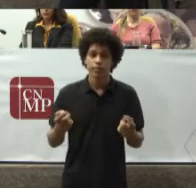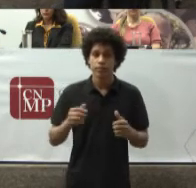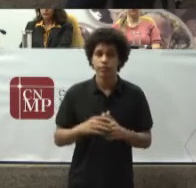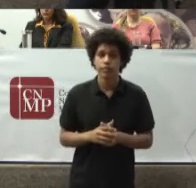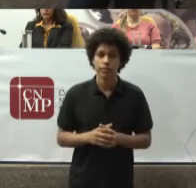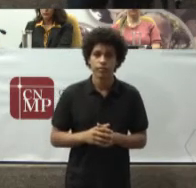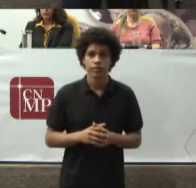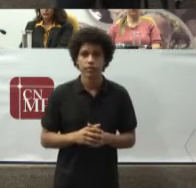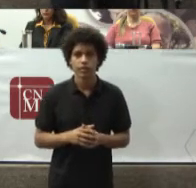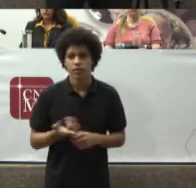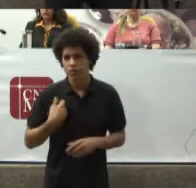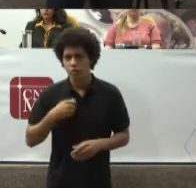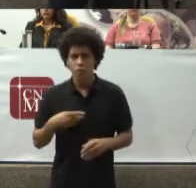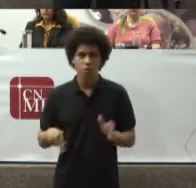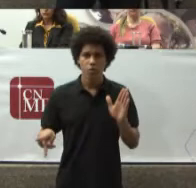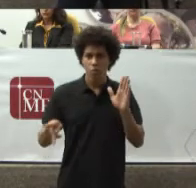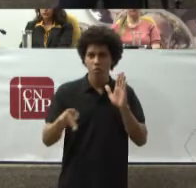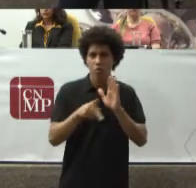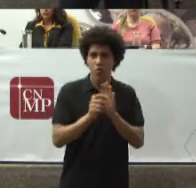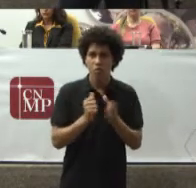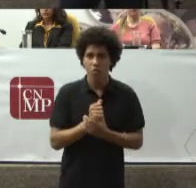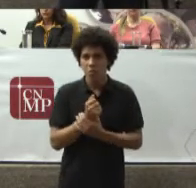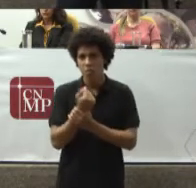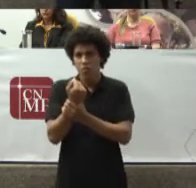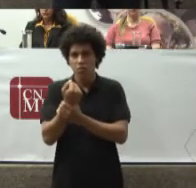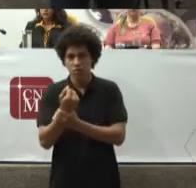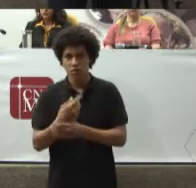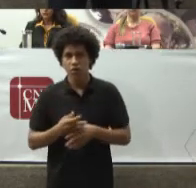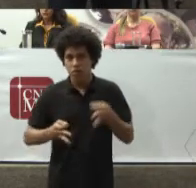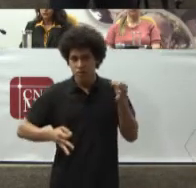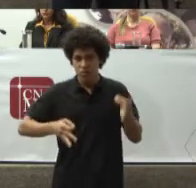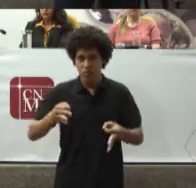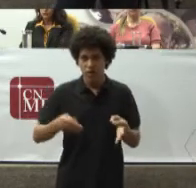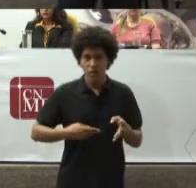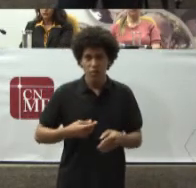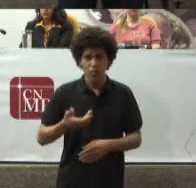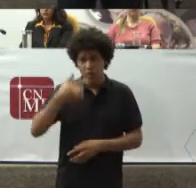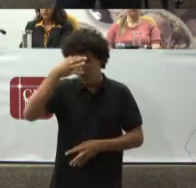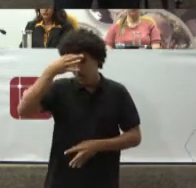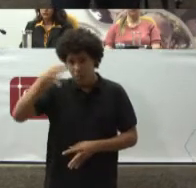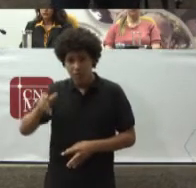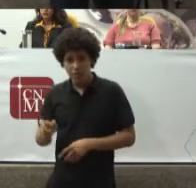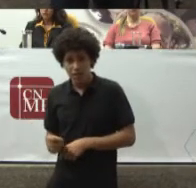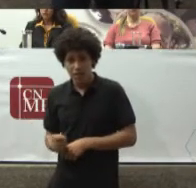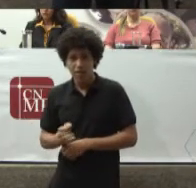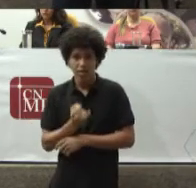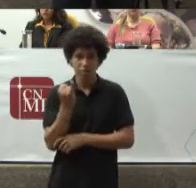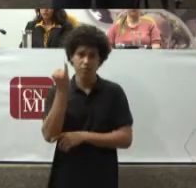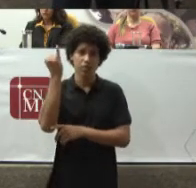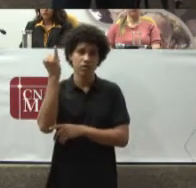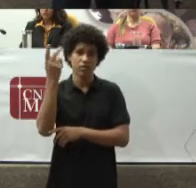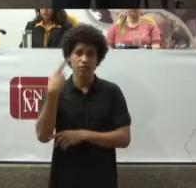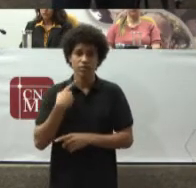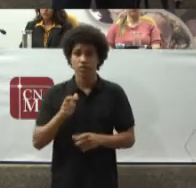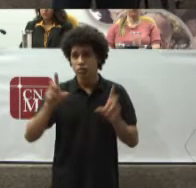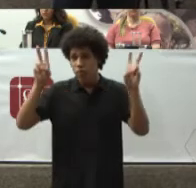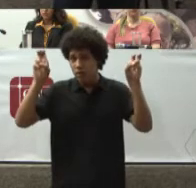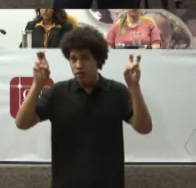próprio Poder Judiciário Compreenda A importância De ações Civis públicas Em assuntos Dessa natureza